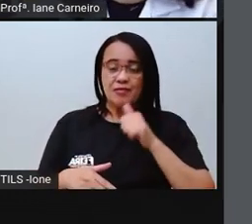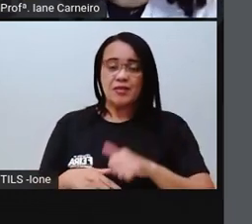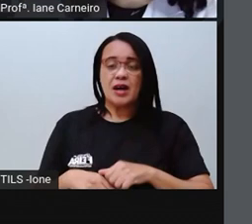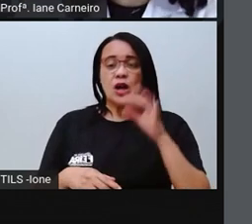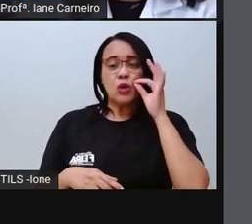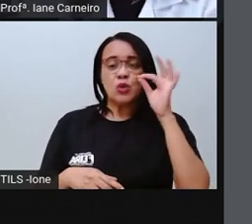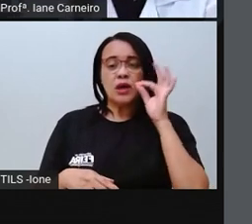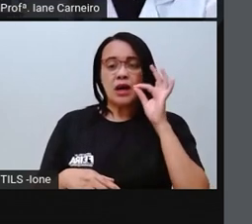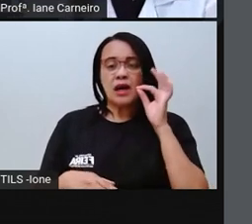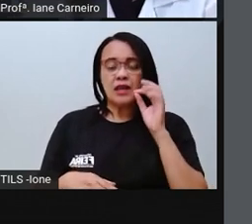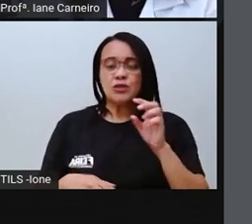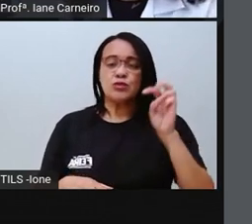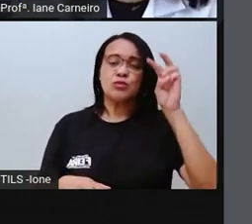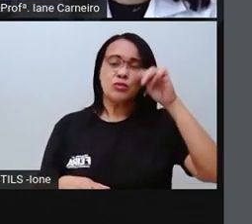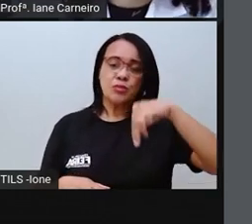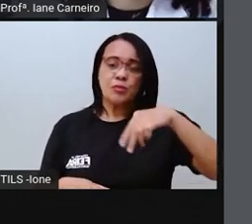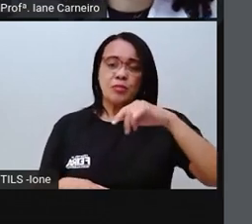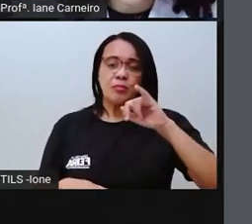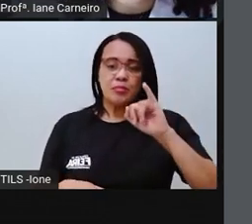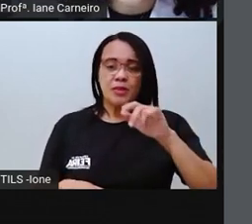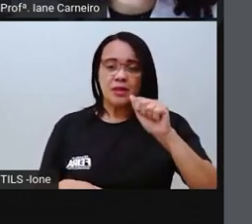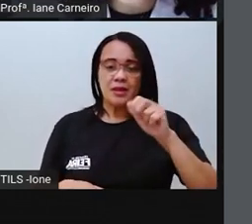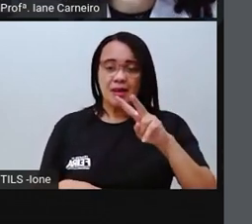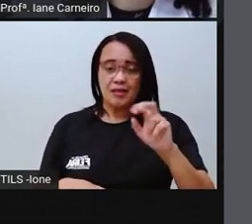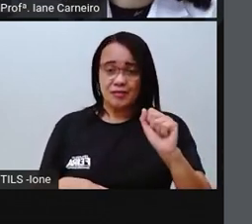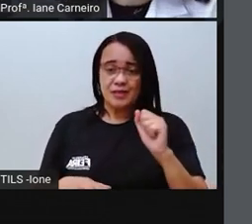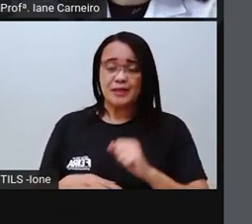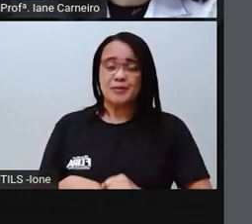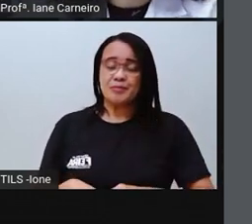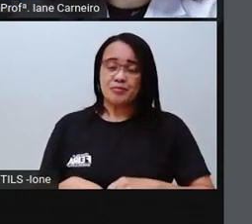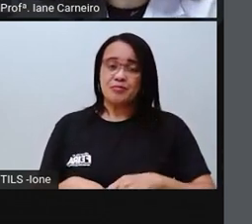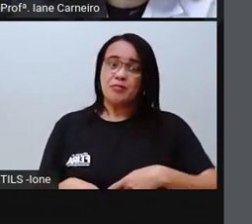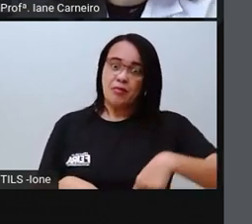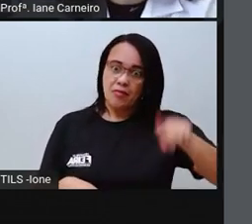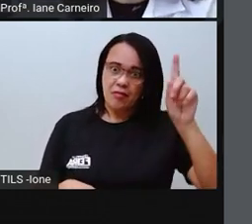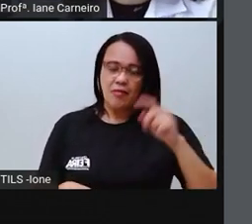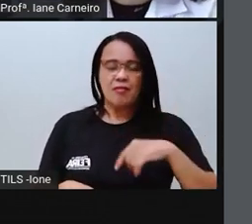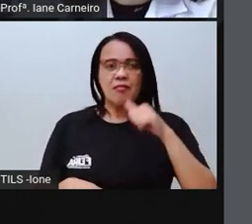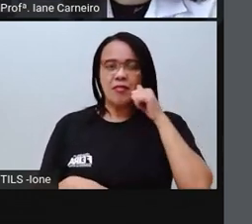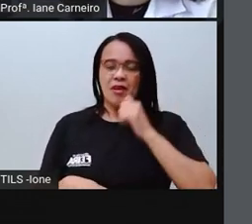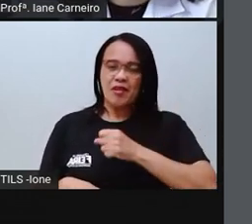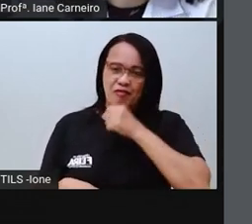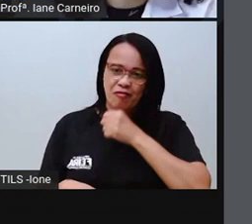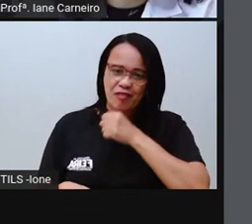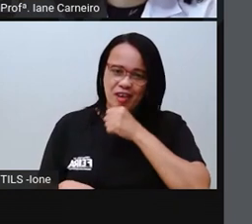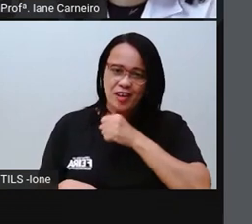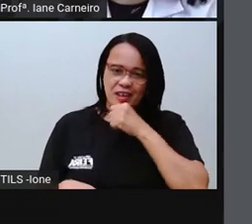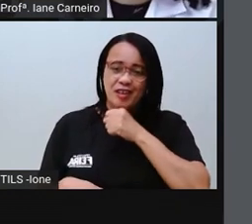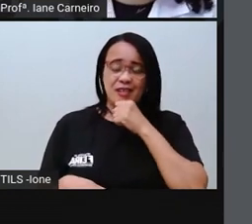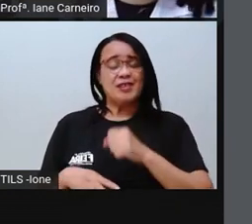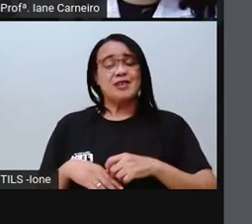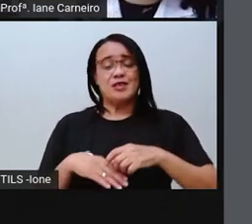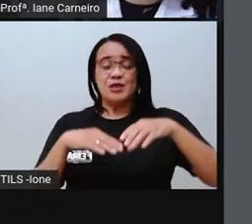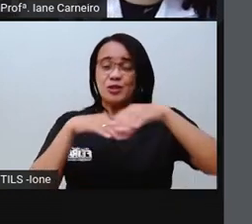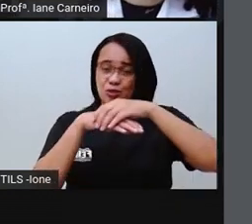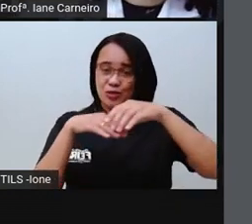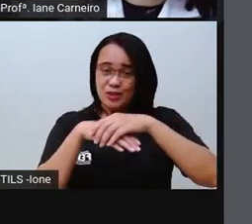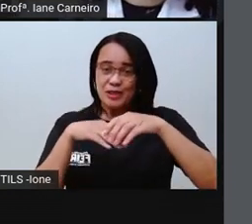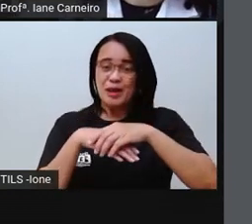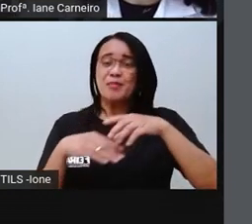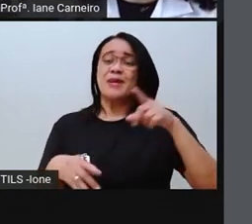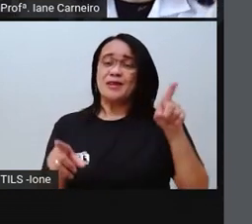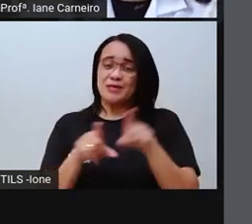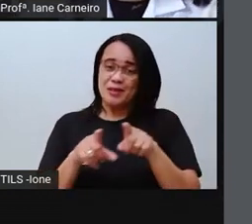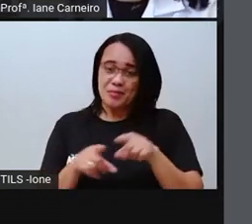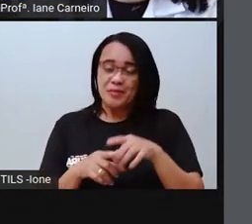miau, miau, miau. Lá vai a velha, engatada, e o sapato vai miando. A cada passo